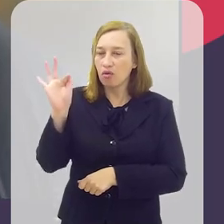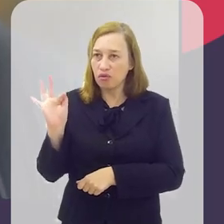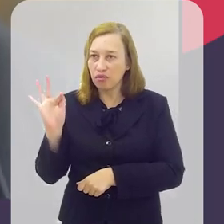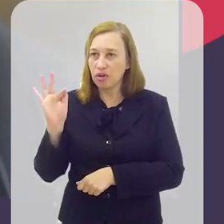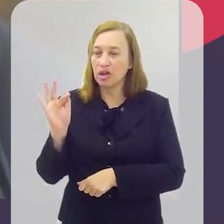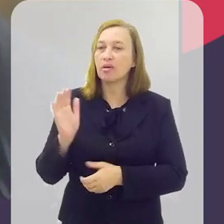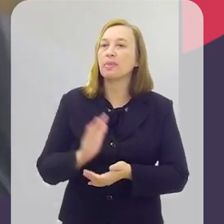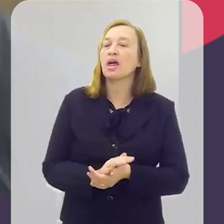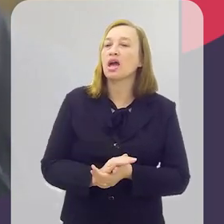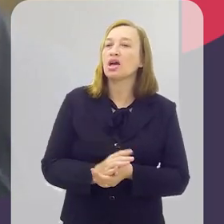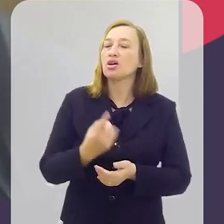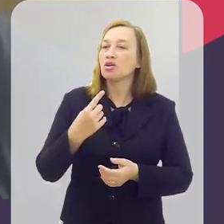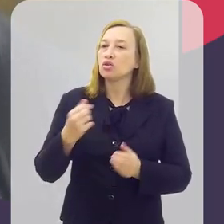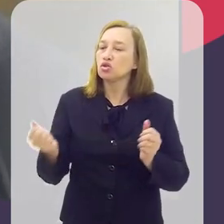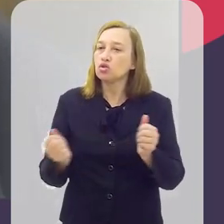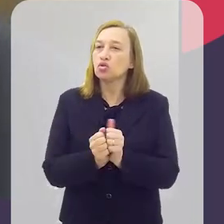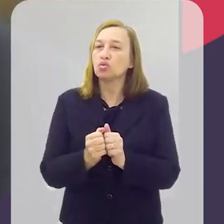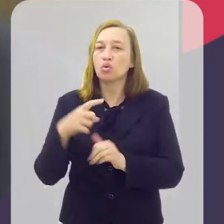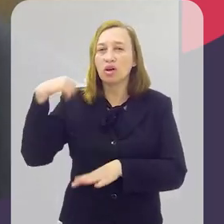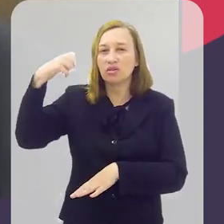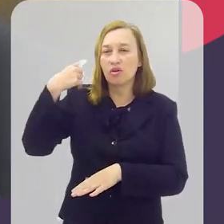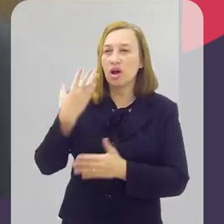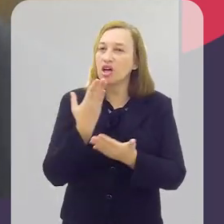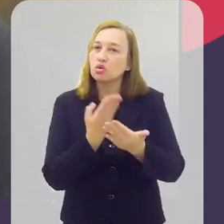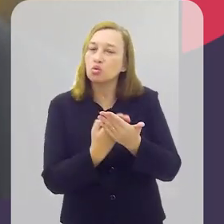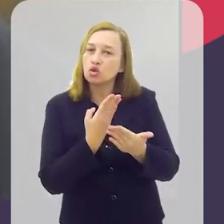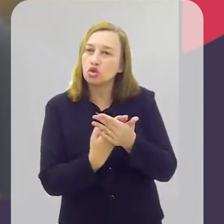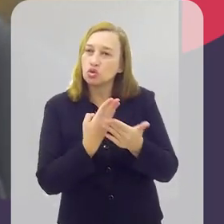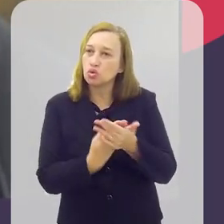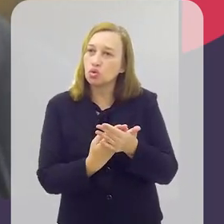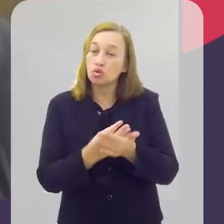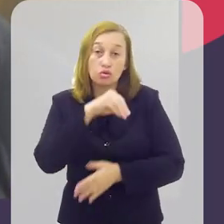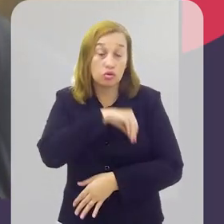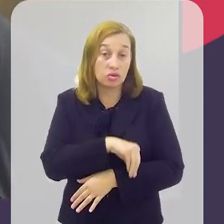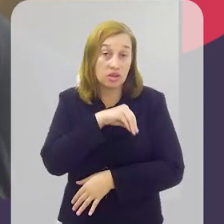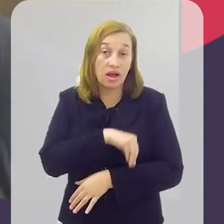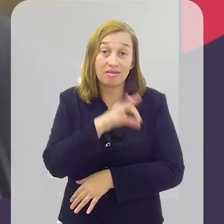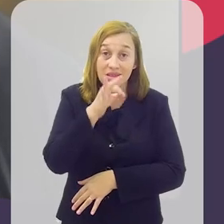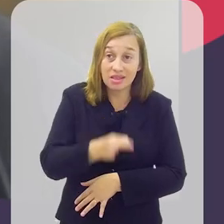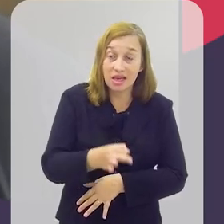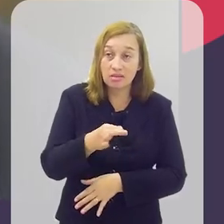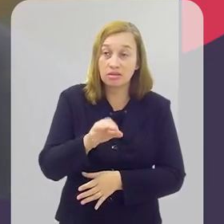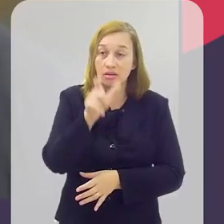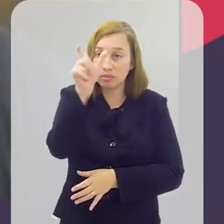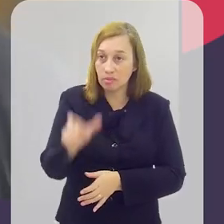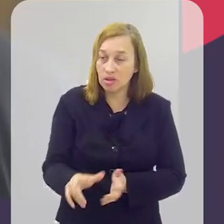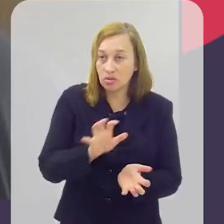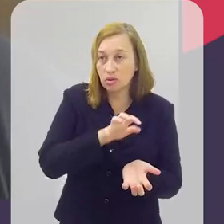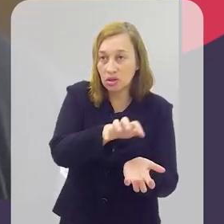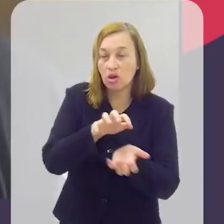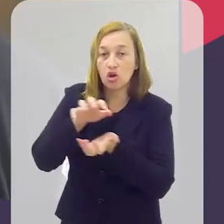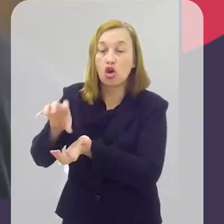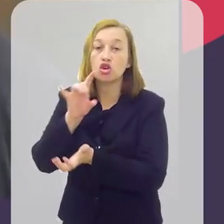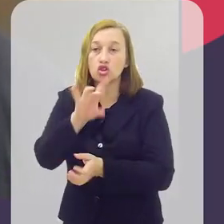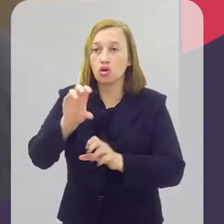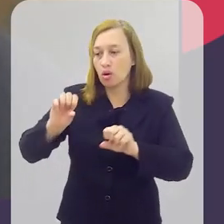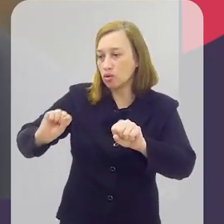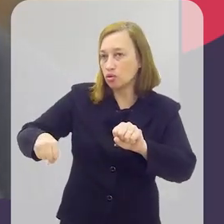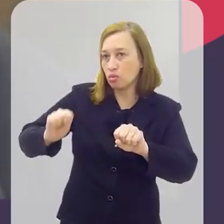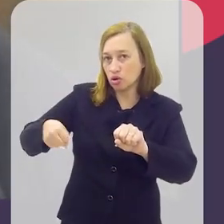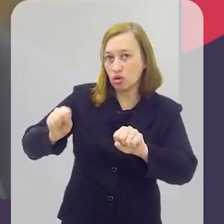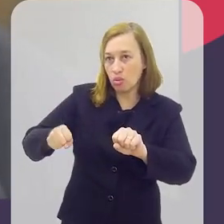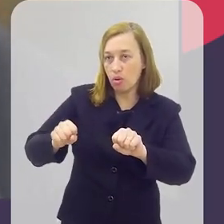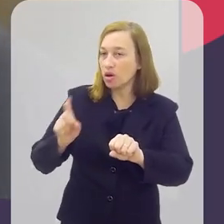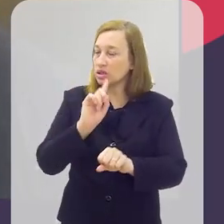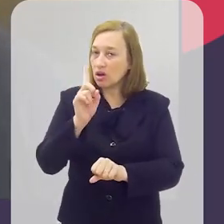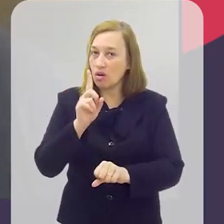advogado e a gente fez um estudo sobre o ganho livre do empregador. Aí, só que, só do motoboy. A gente não fez